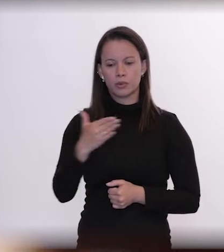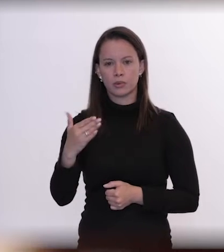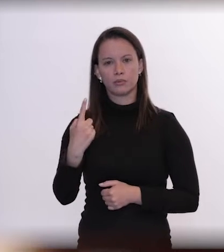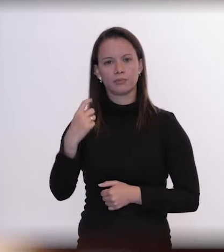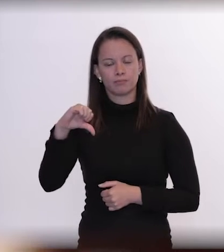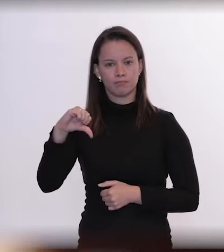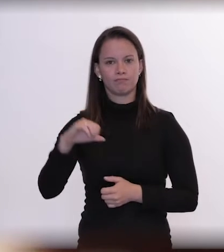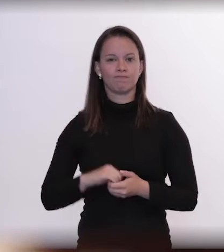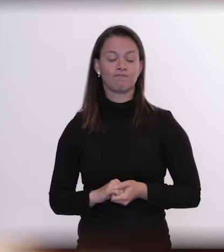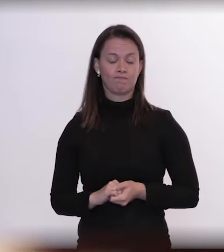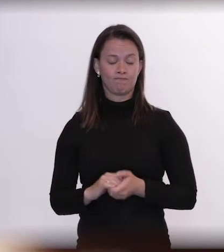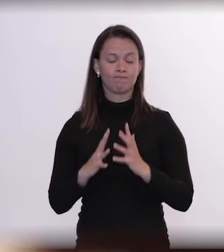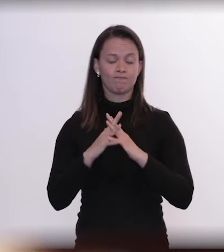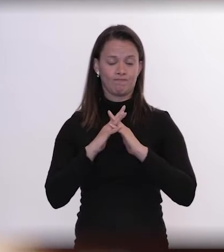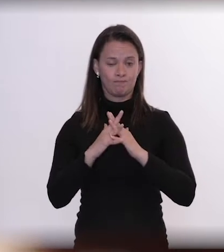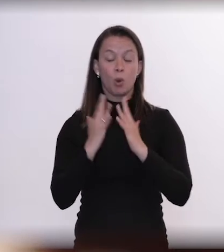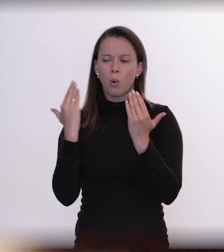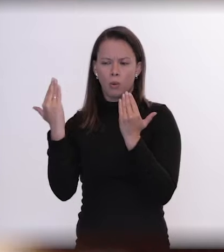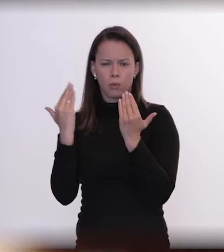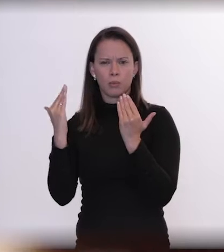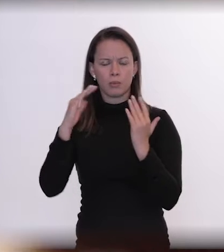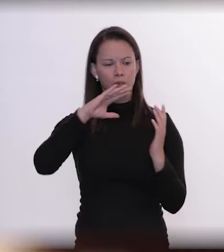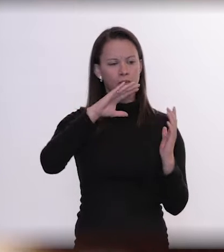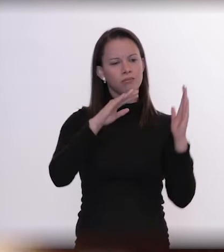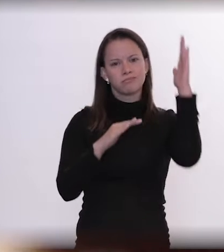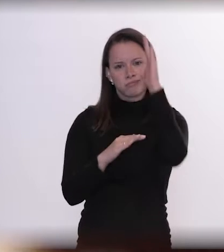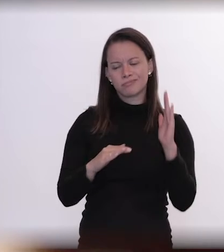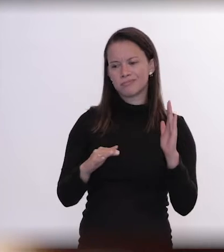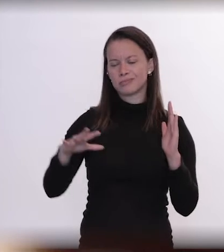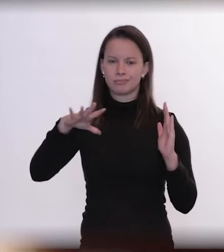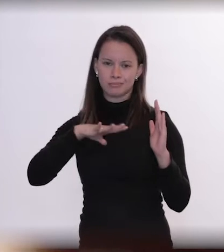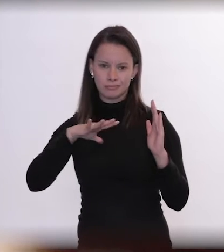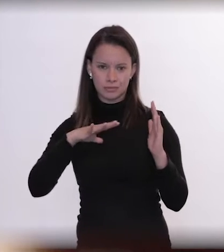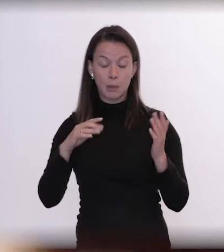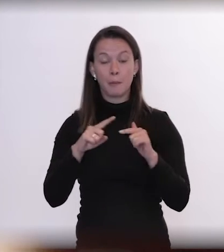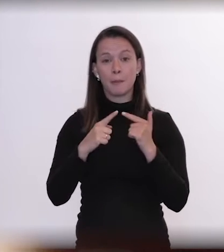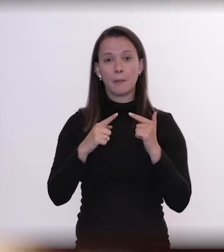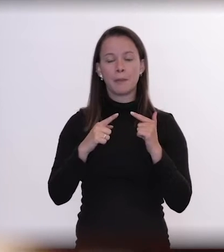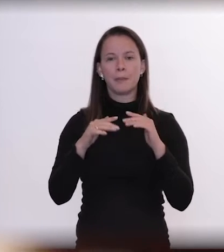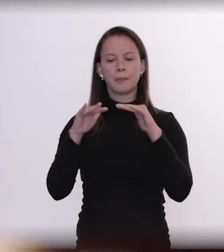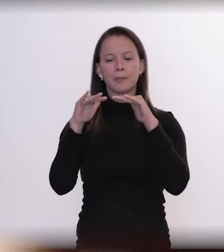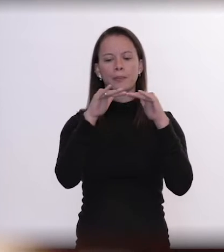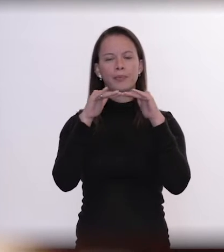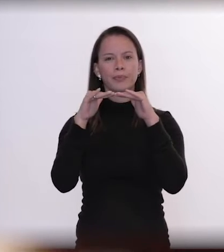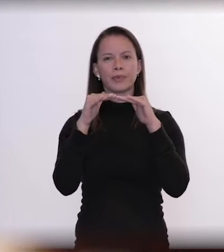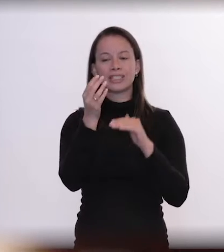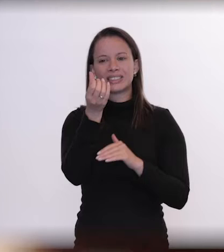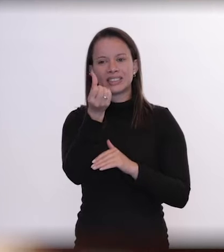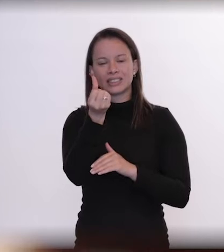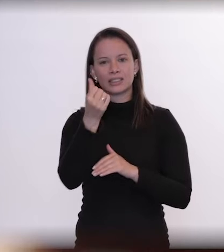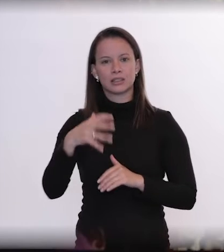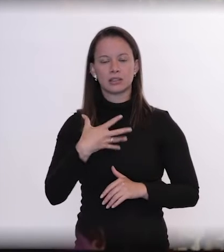É muito complicado comparar uma cidade com um país, mas a média no Brasil, segundo o DataSus, é de seis suicídios a cada 100 mil